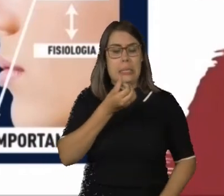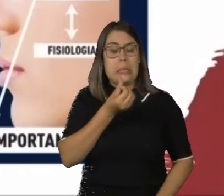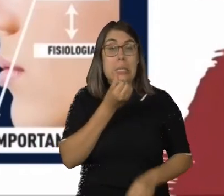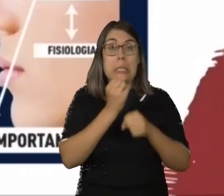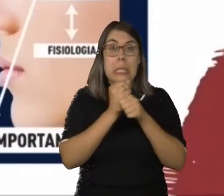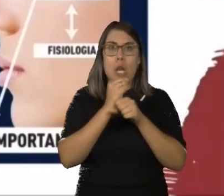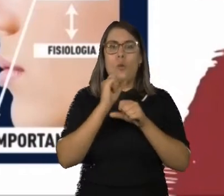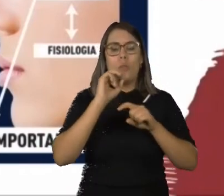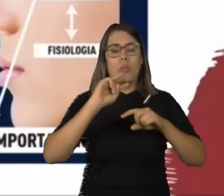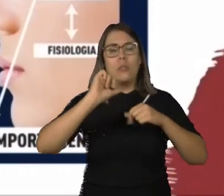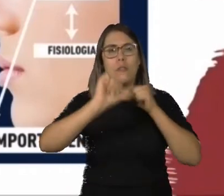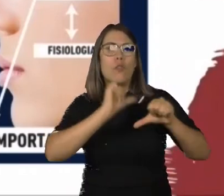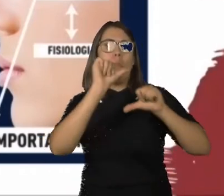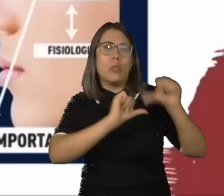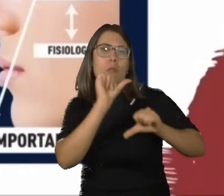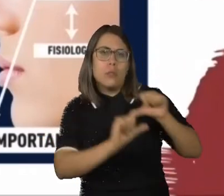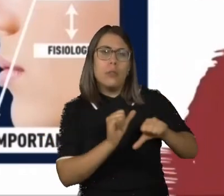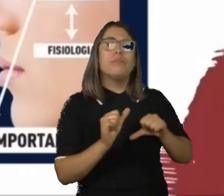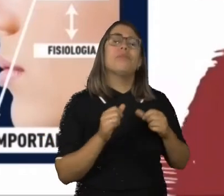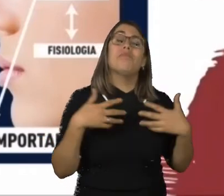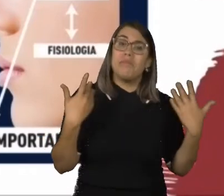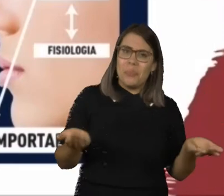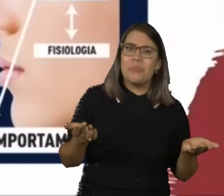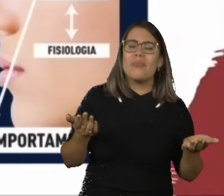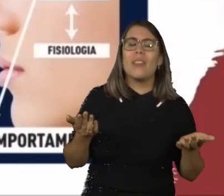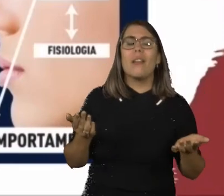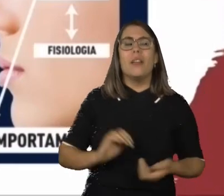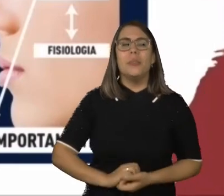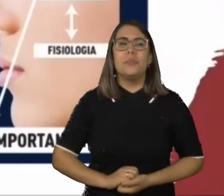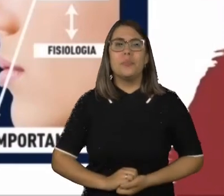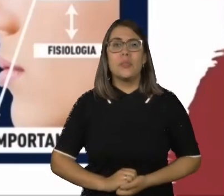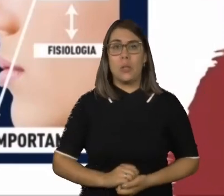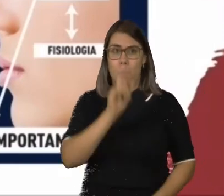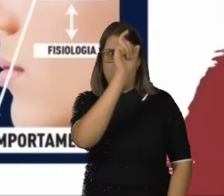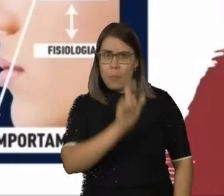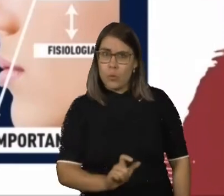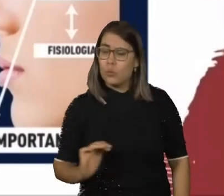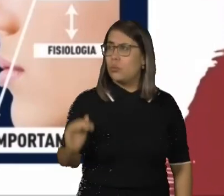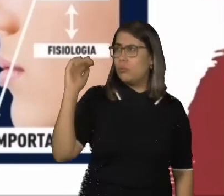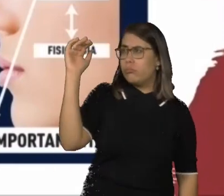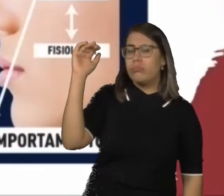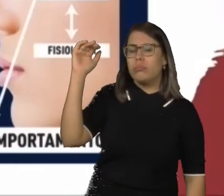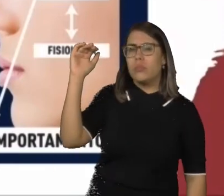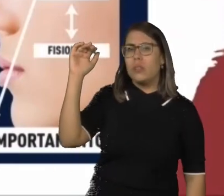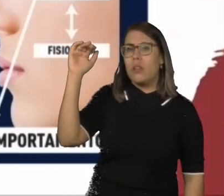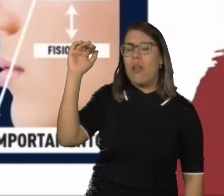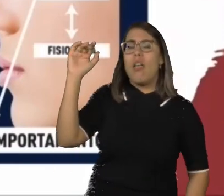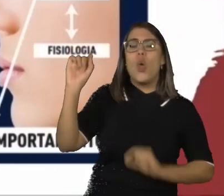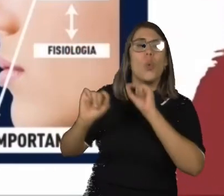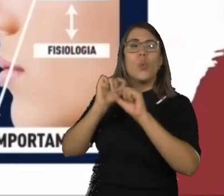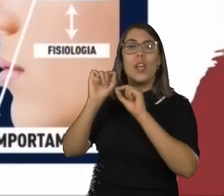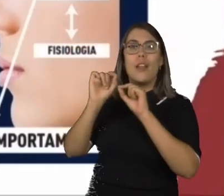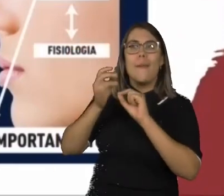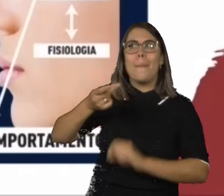Então, isso é muito importante para as pessoas entenderem que grande parte do indivíduo adulto, ele é uma repercussão do que